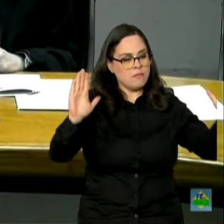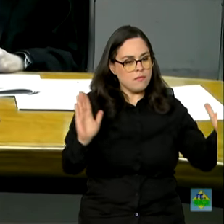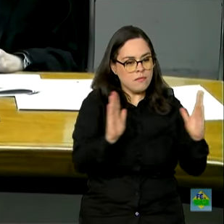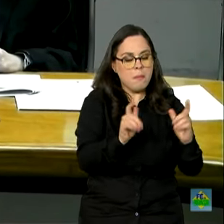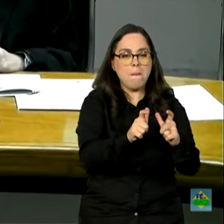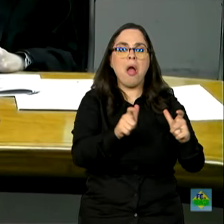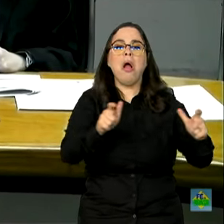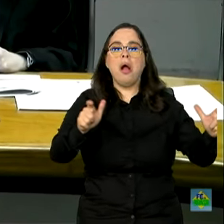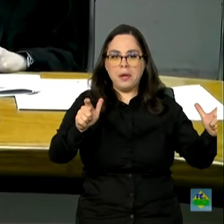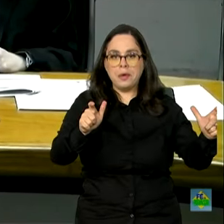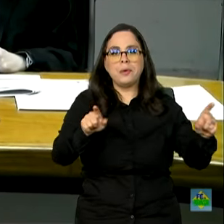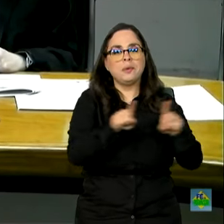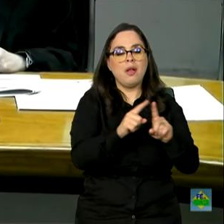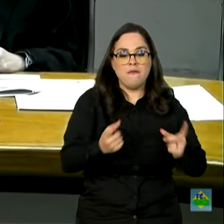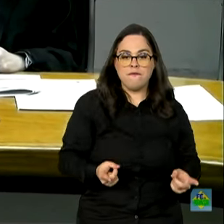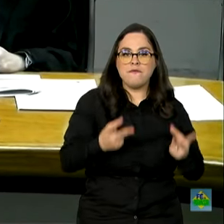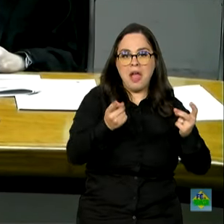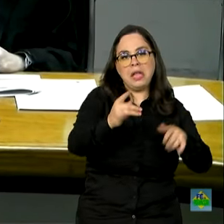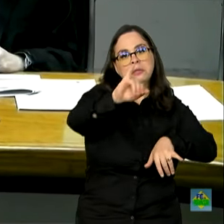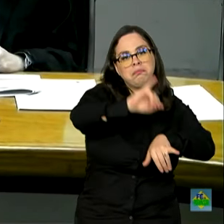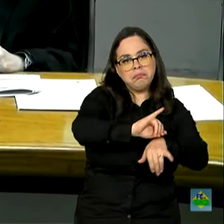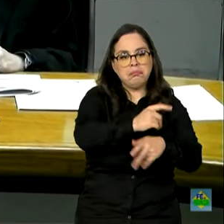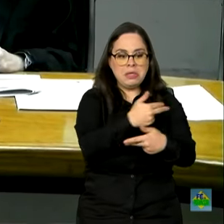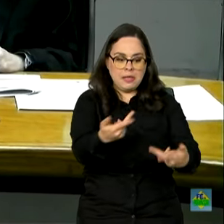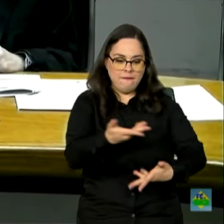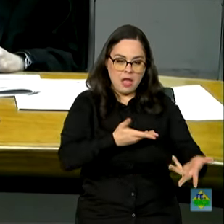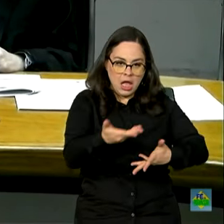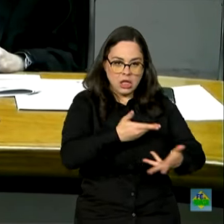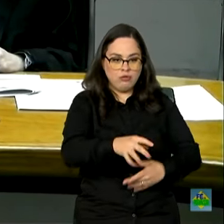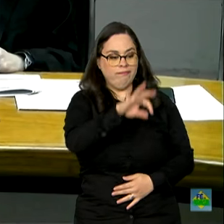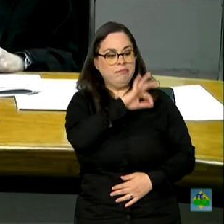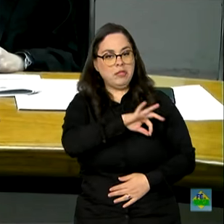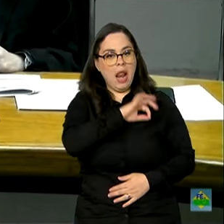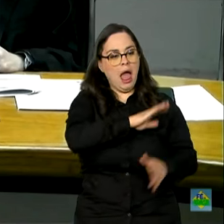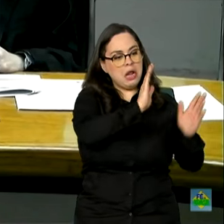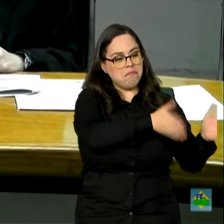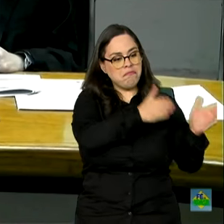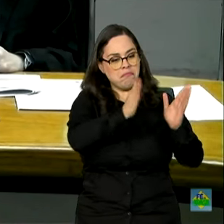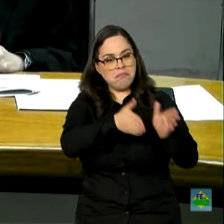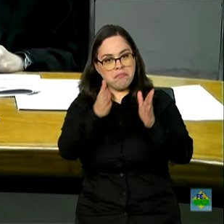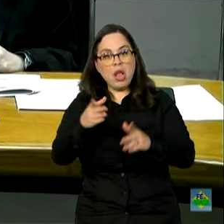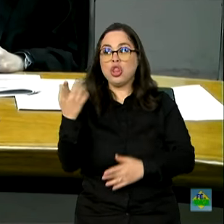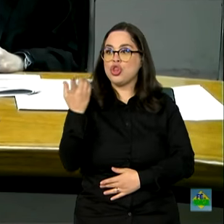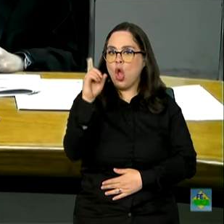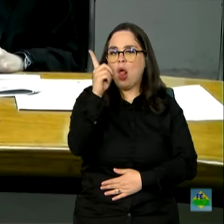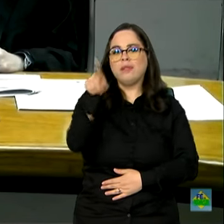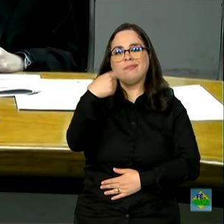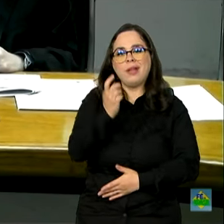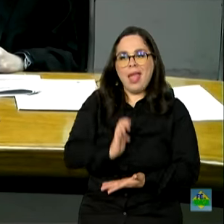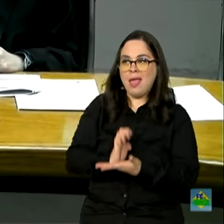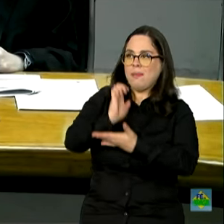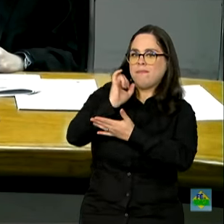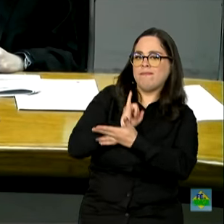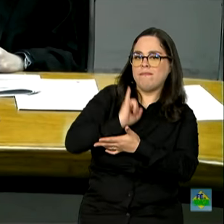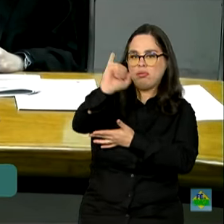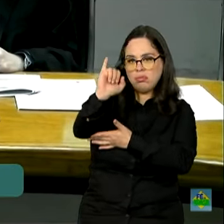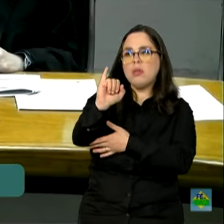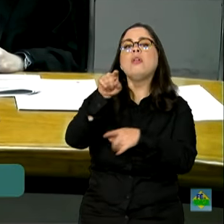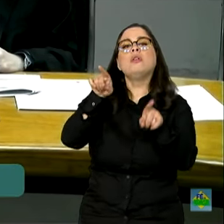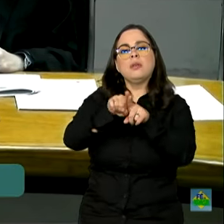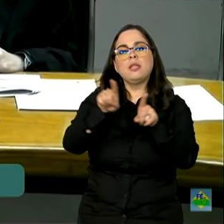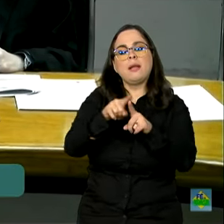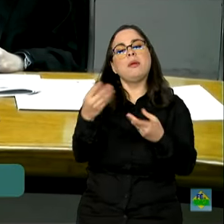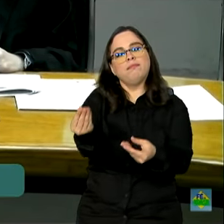crescimento. A venda de bens, venda de serviços, a massa salarial e o valor em dólar das importações também apresentam